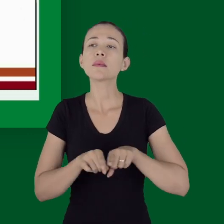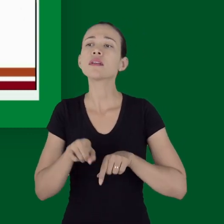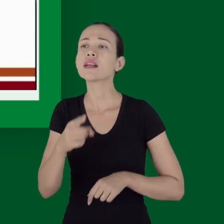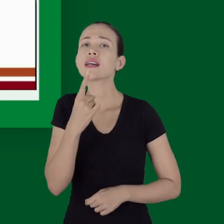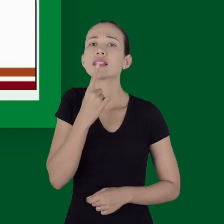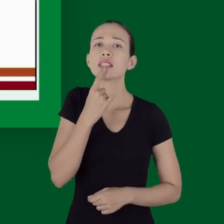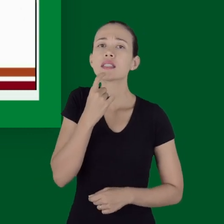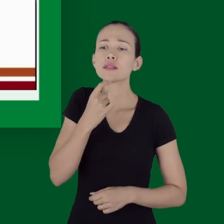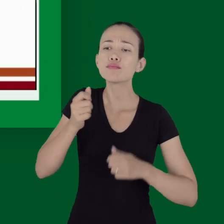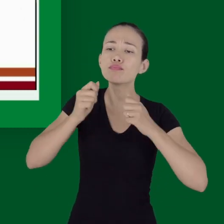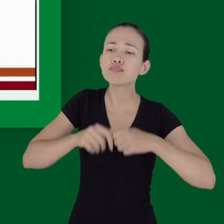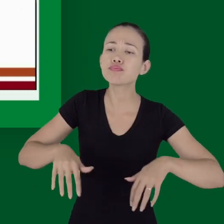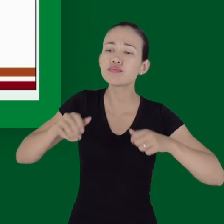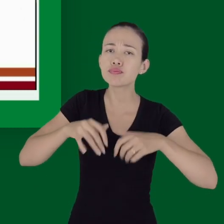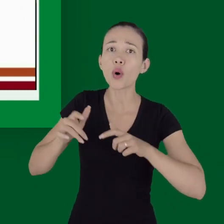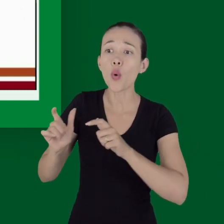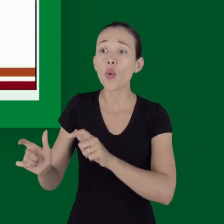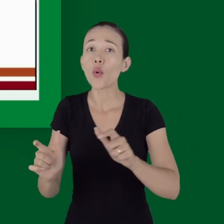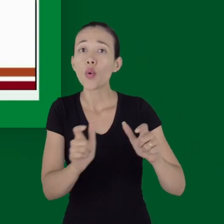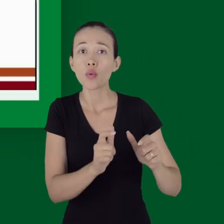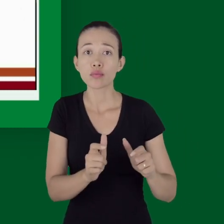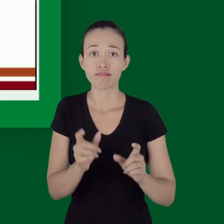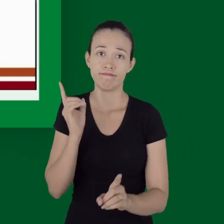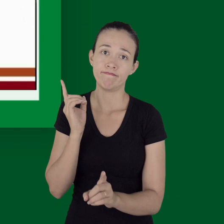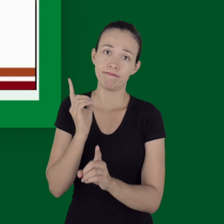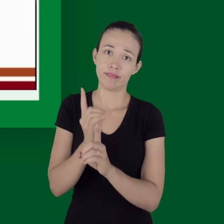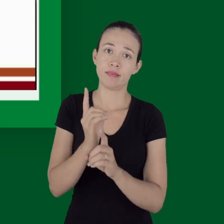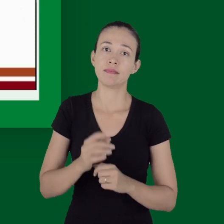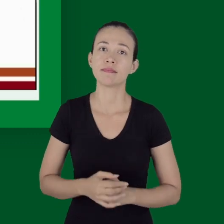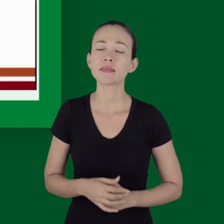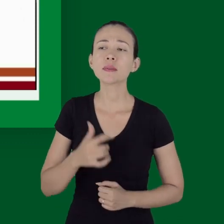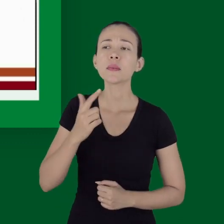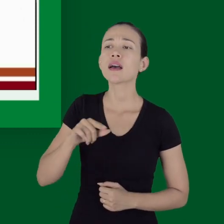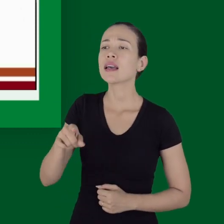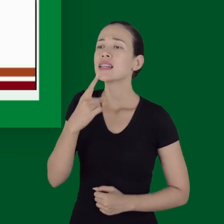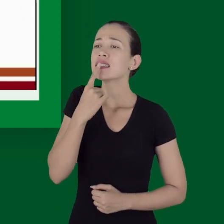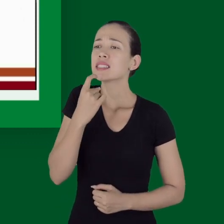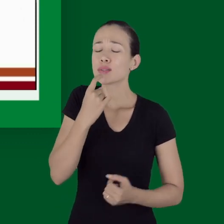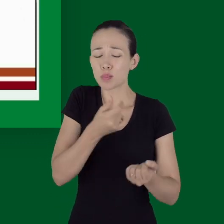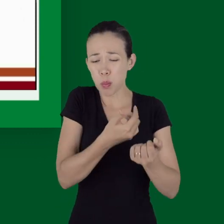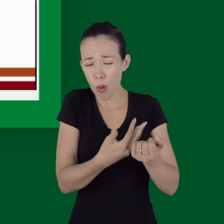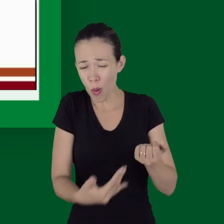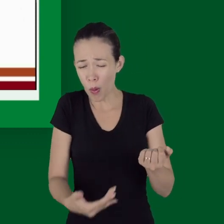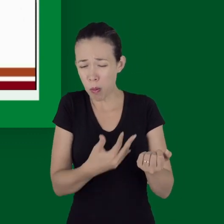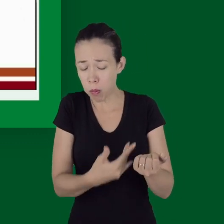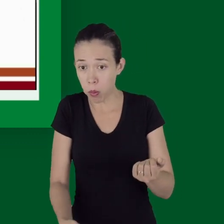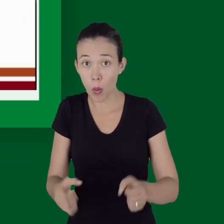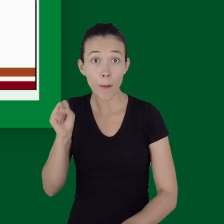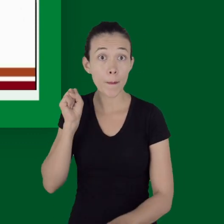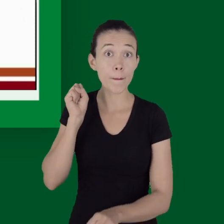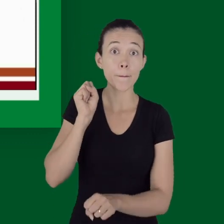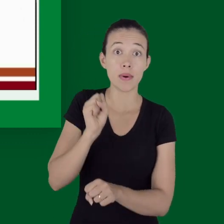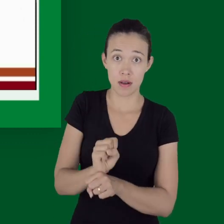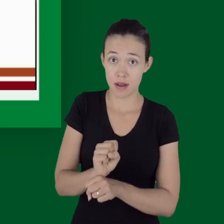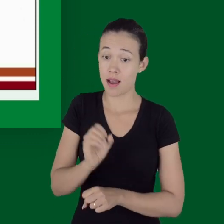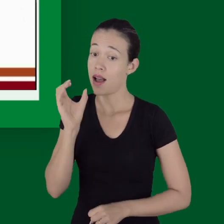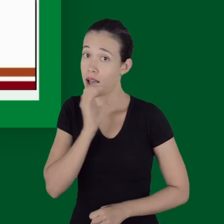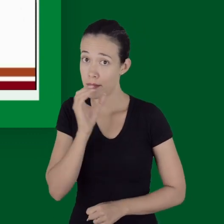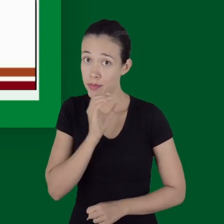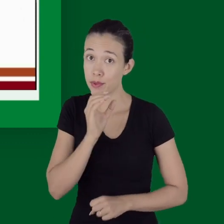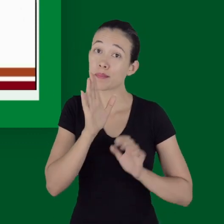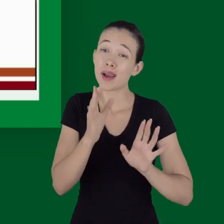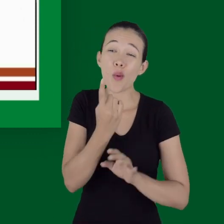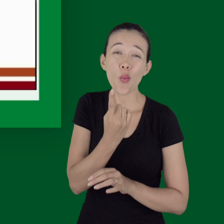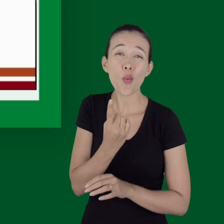precocemente o choque hemorrágico traumático identificar a fonte do sangramento né a